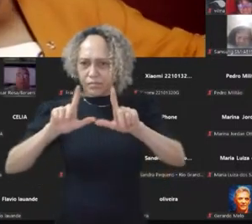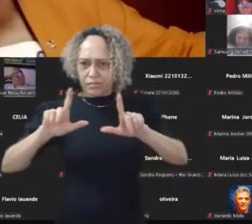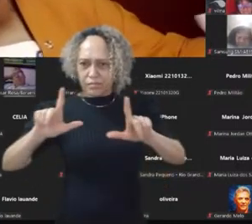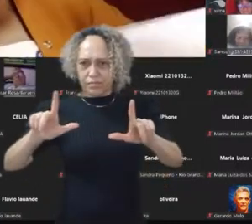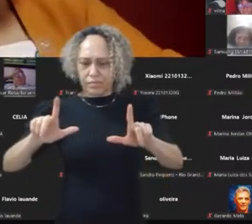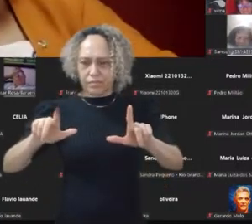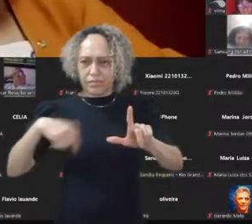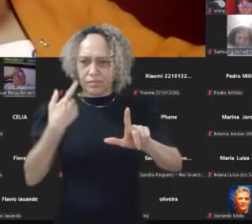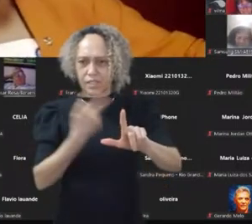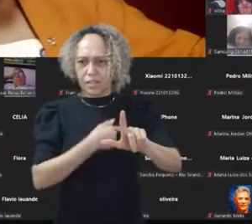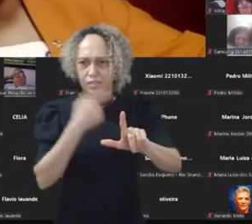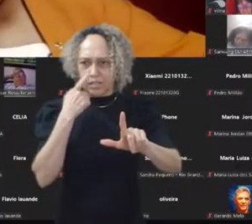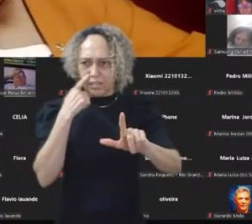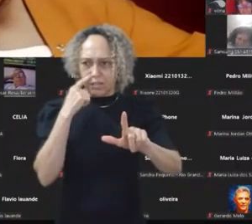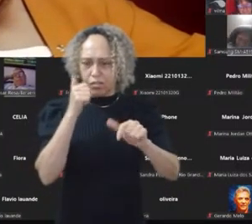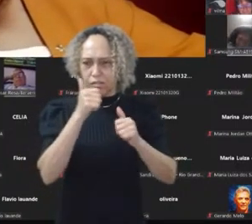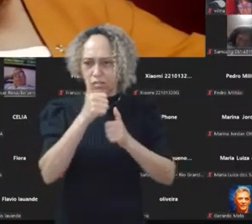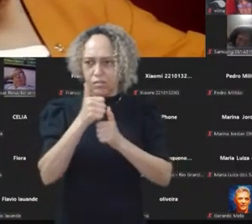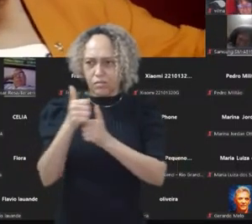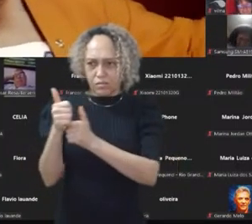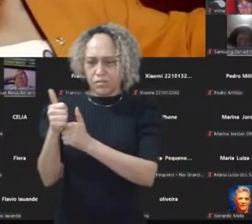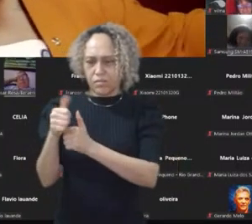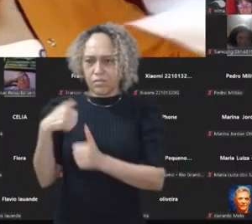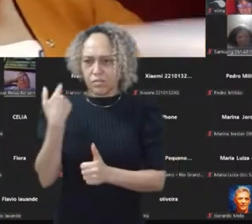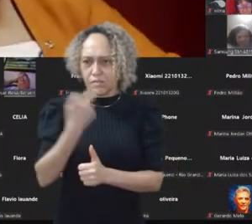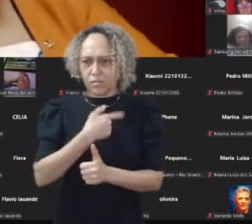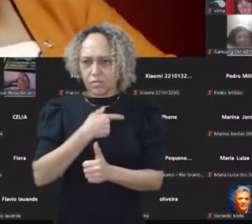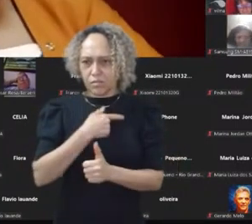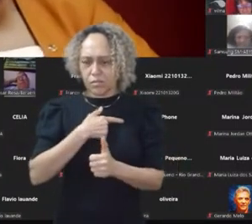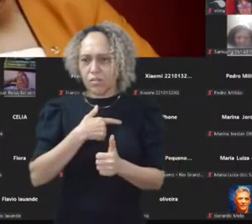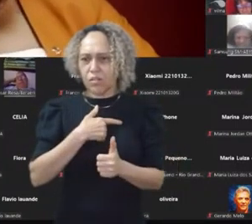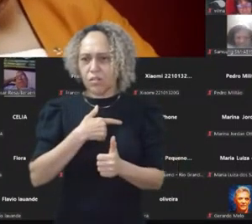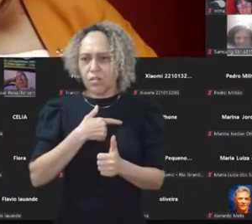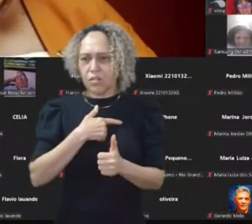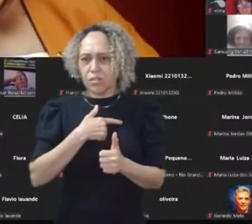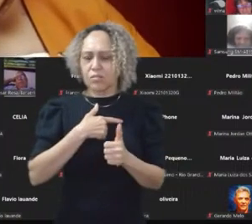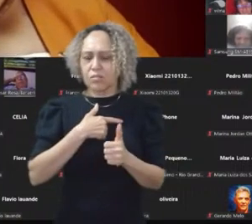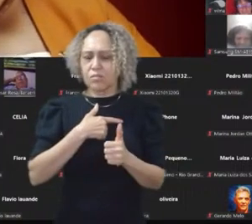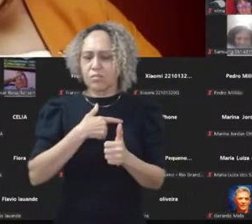nosso slide. Eu vou seguir um pouco do nosso argumento por ele, tá bom?